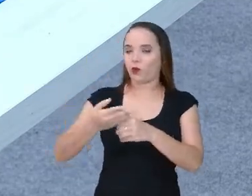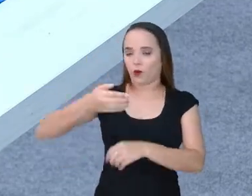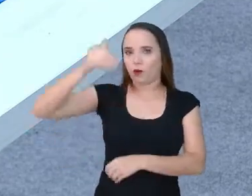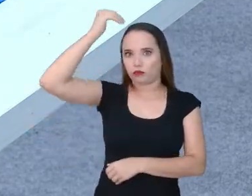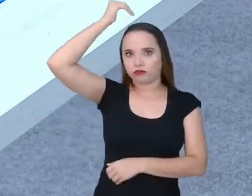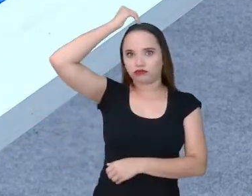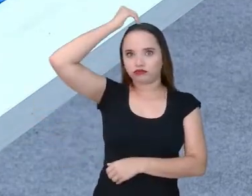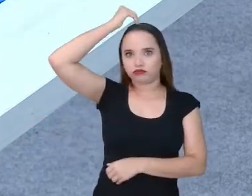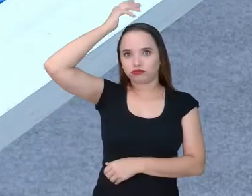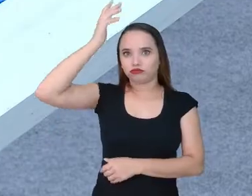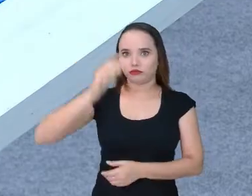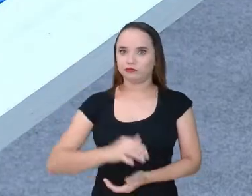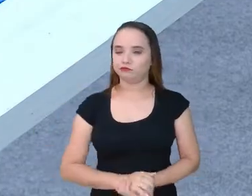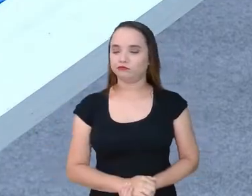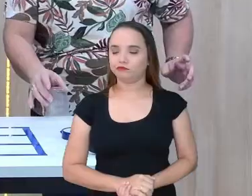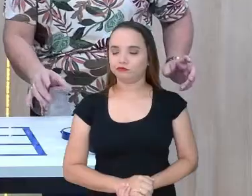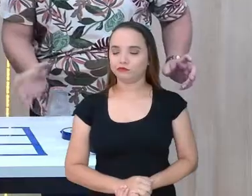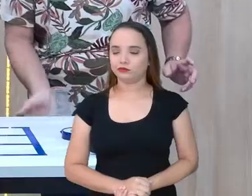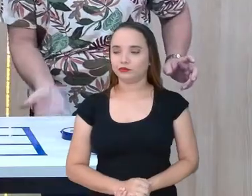Ó, 2.